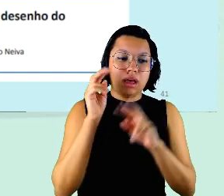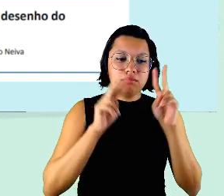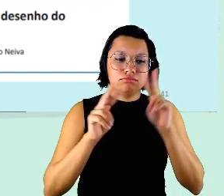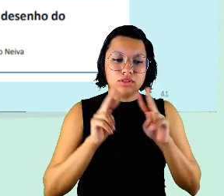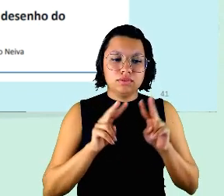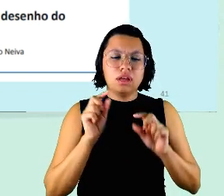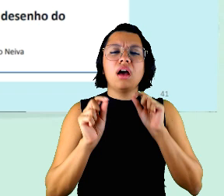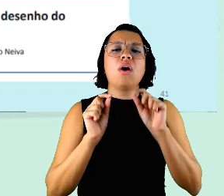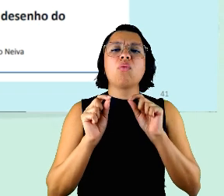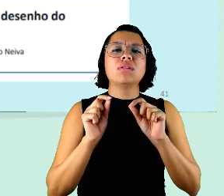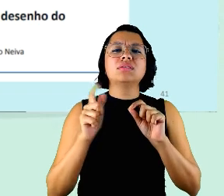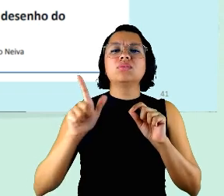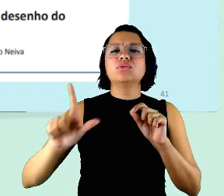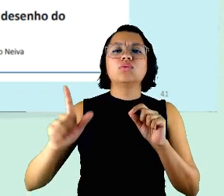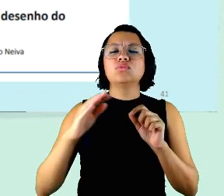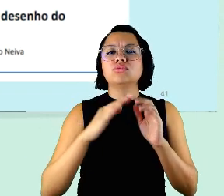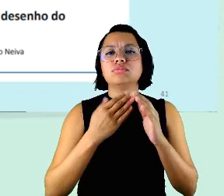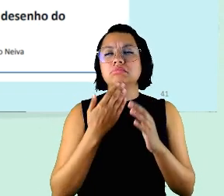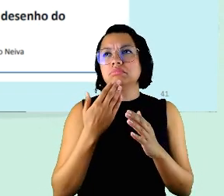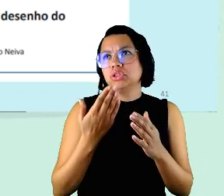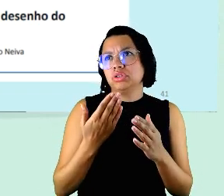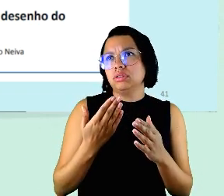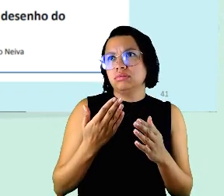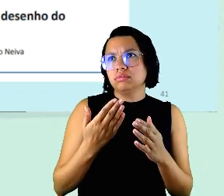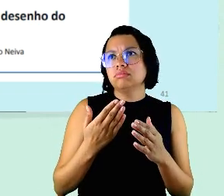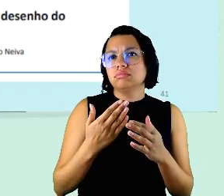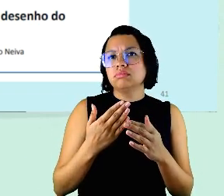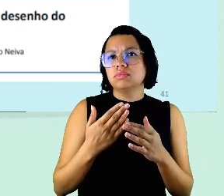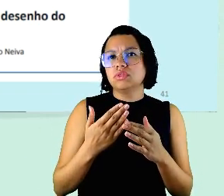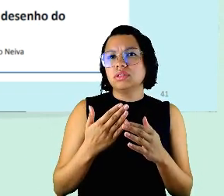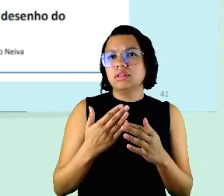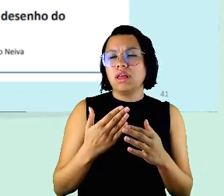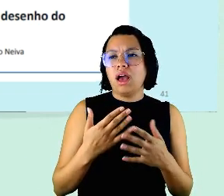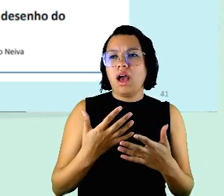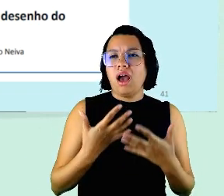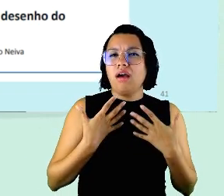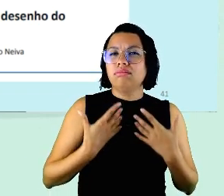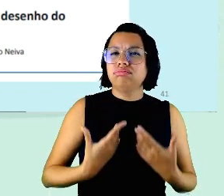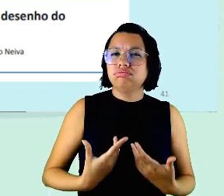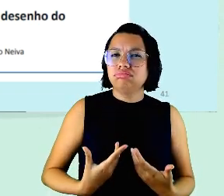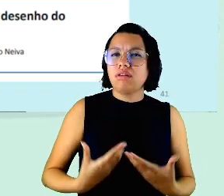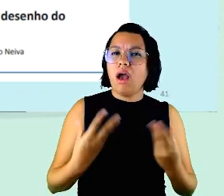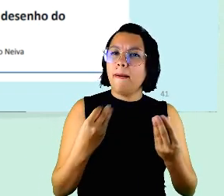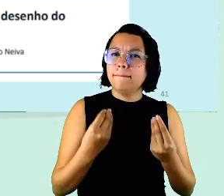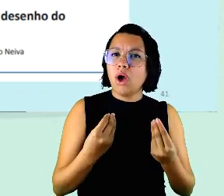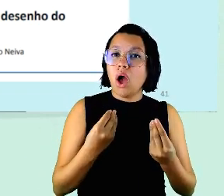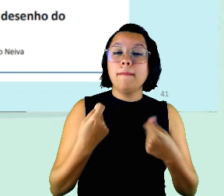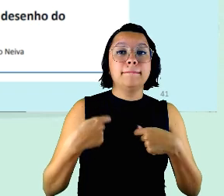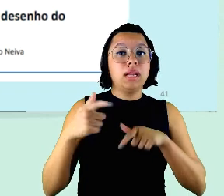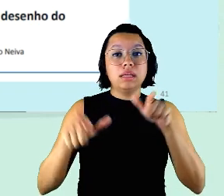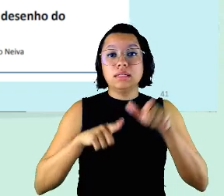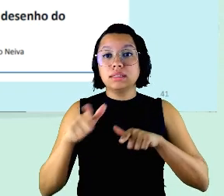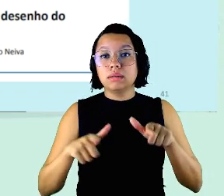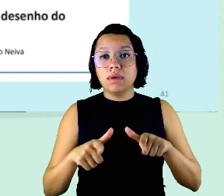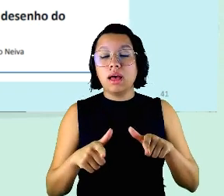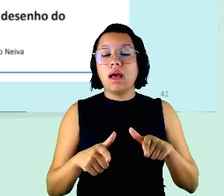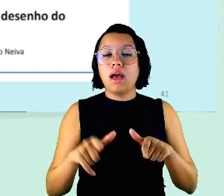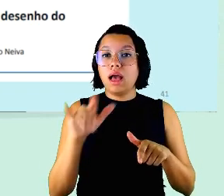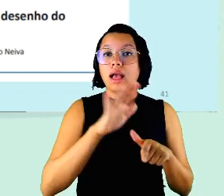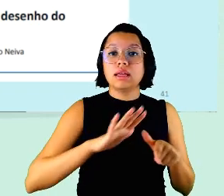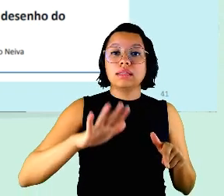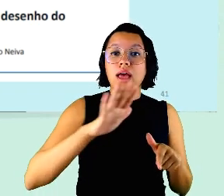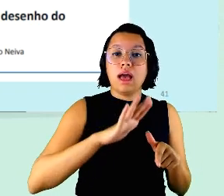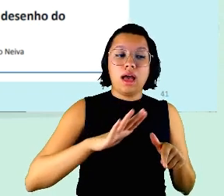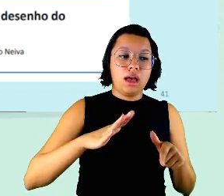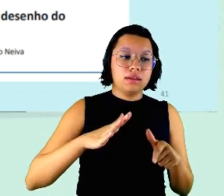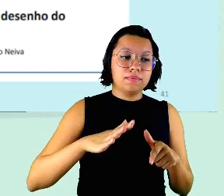quais são as outras demandas que o sobrecarregam elas precisam ser trabalhadas porque na área meio a